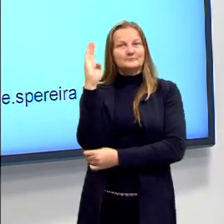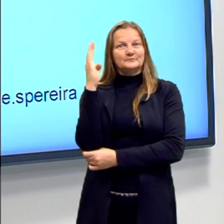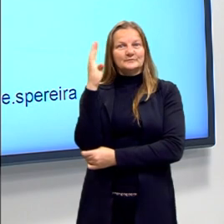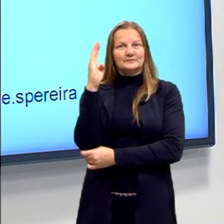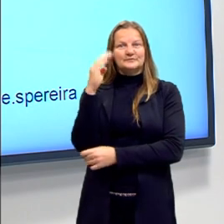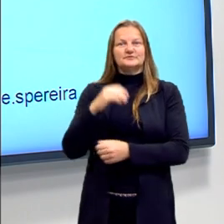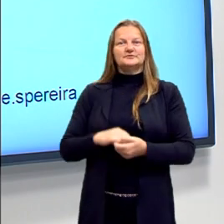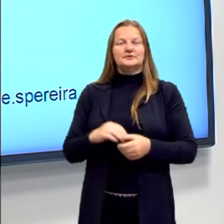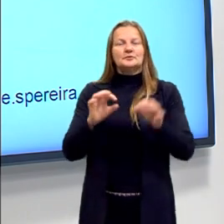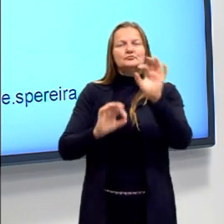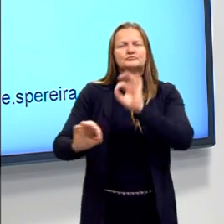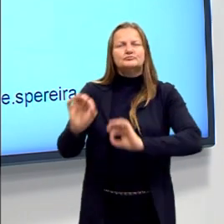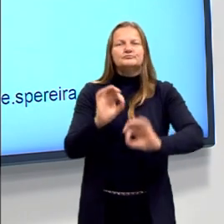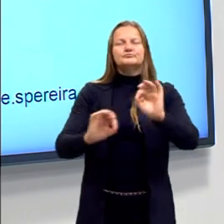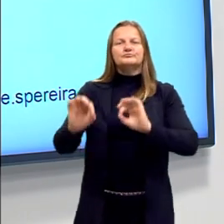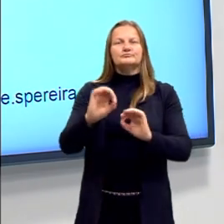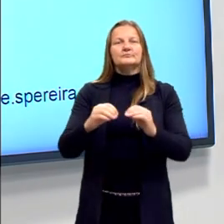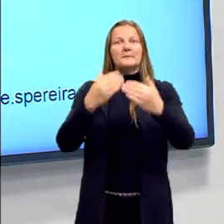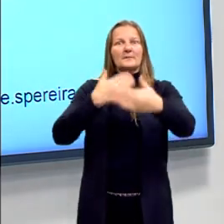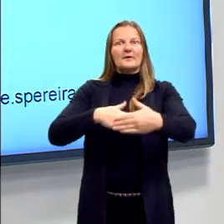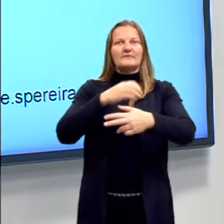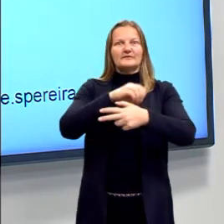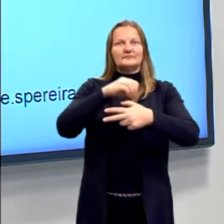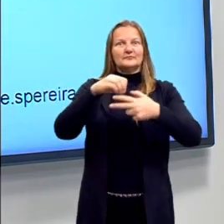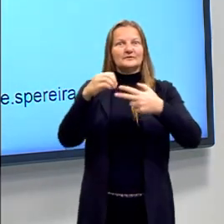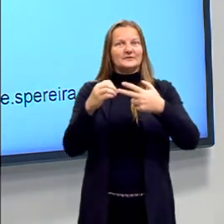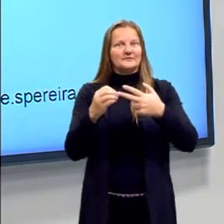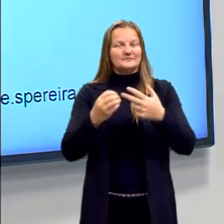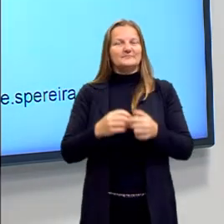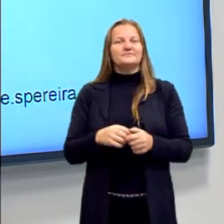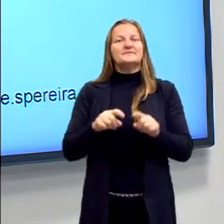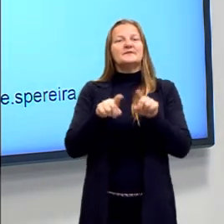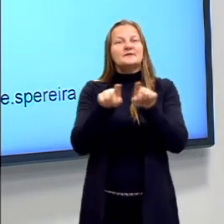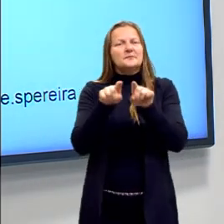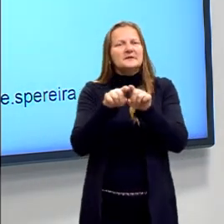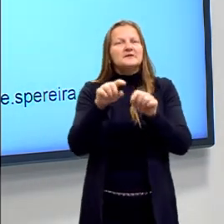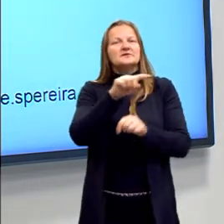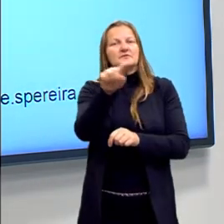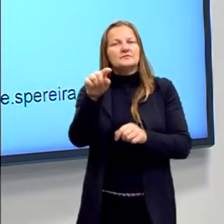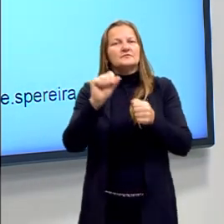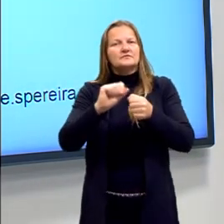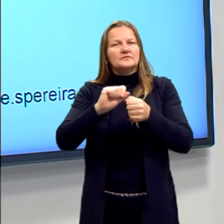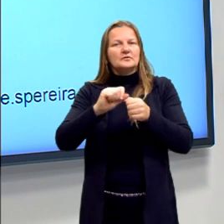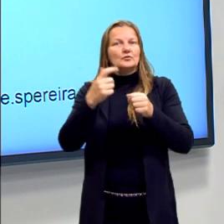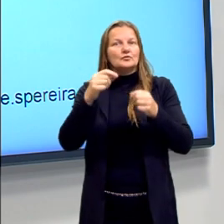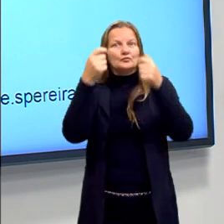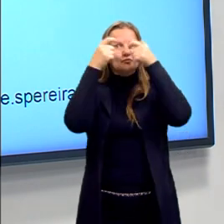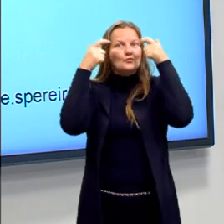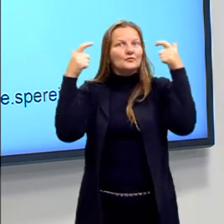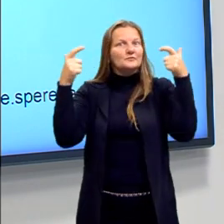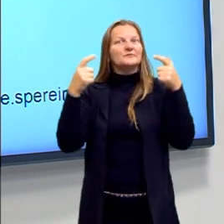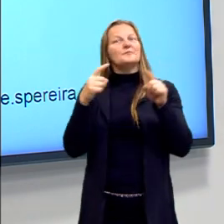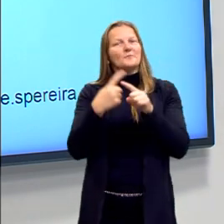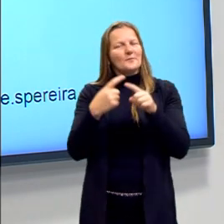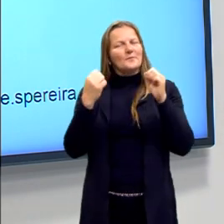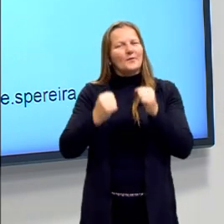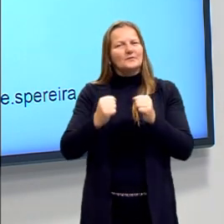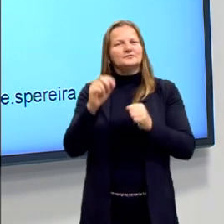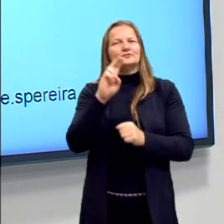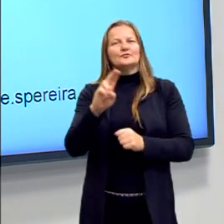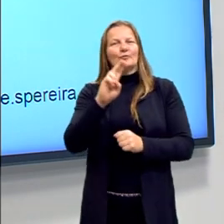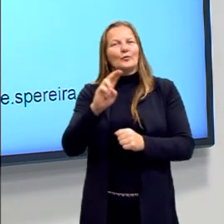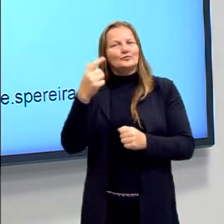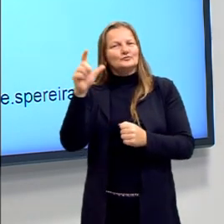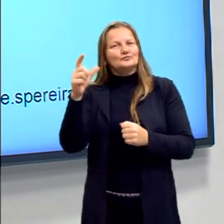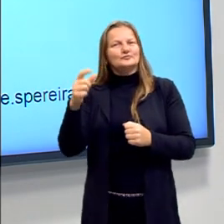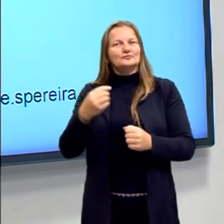programa é uma preparação para a prova do Enem, ou também, se você utilizar esses conhecimentos, pode ser utilizado também